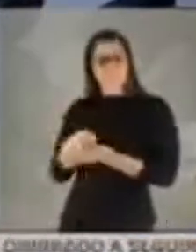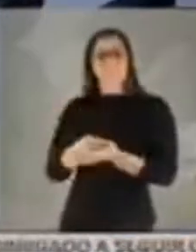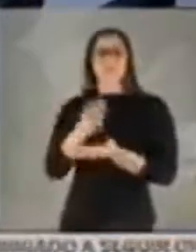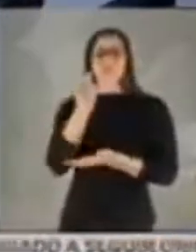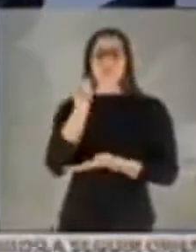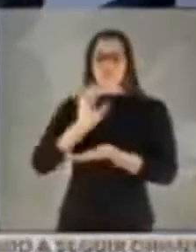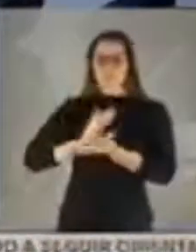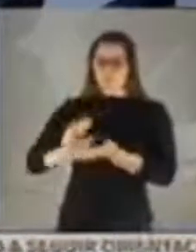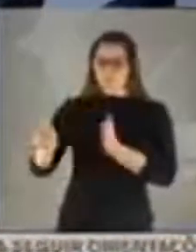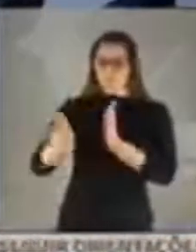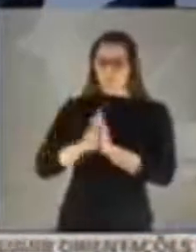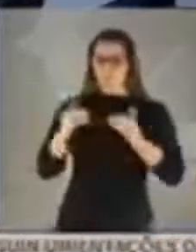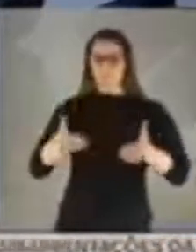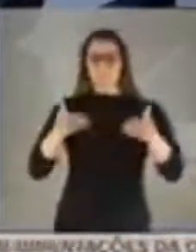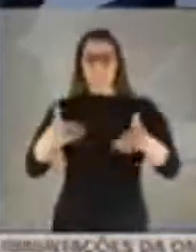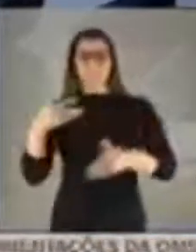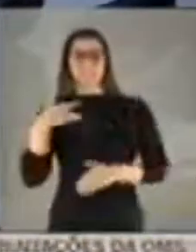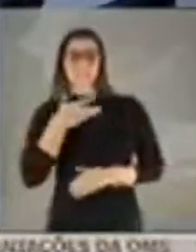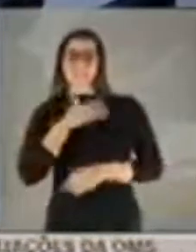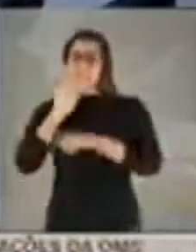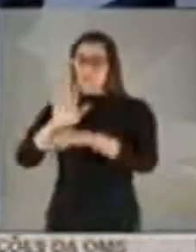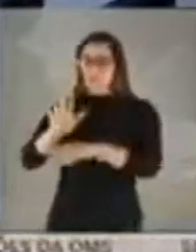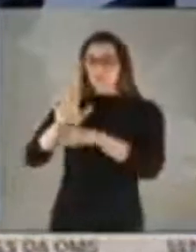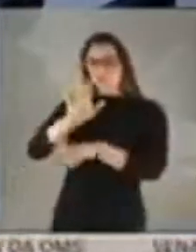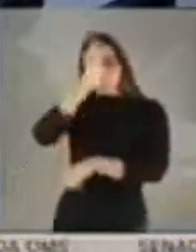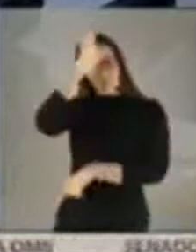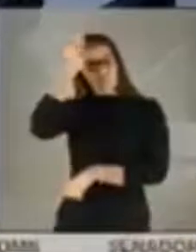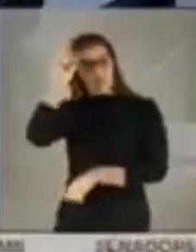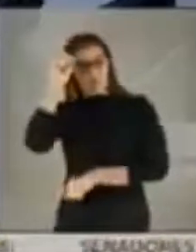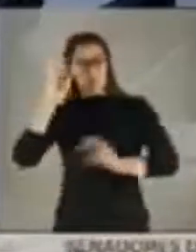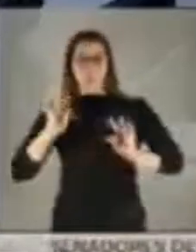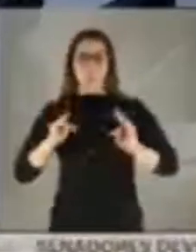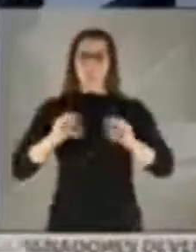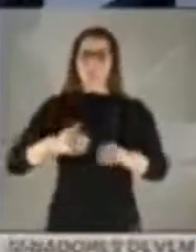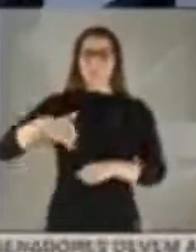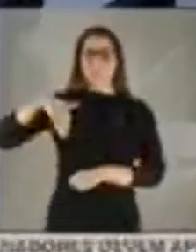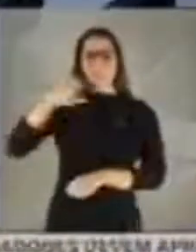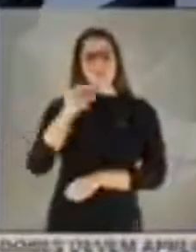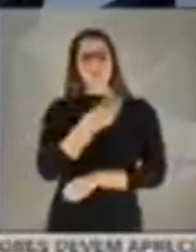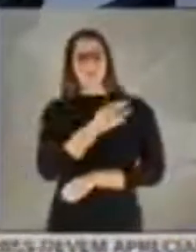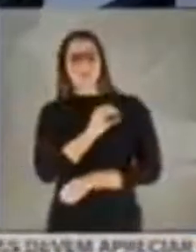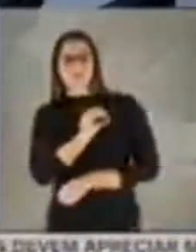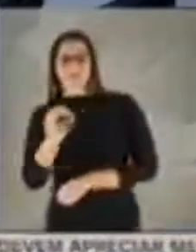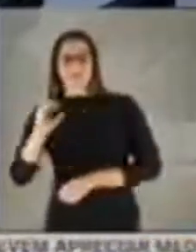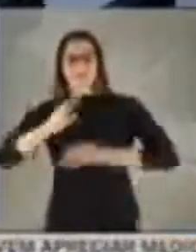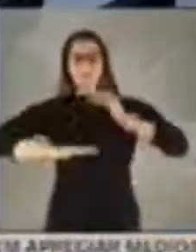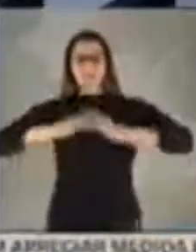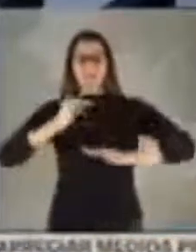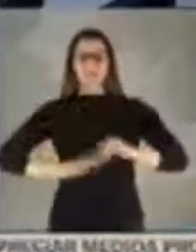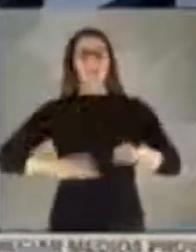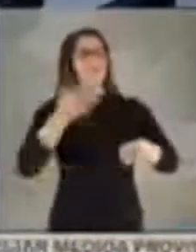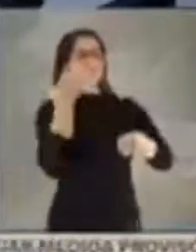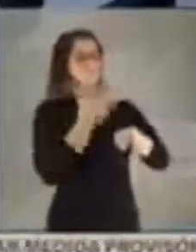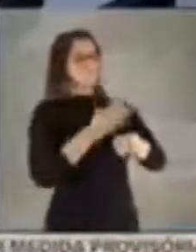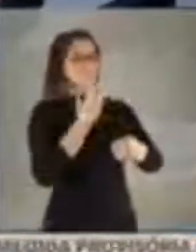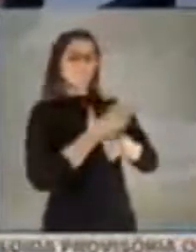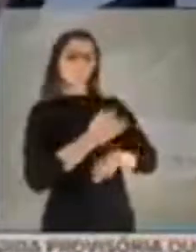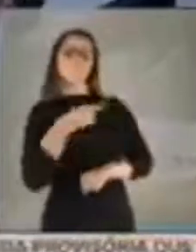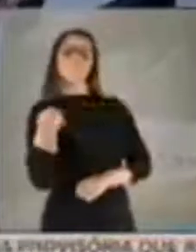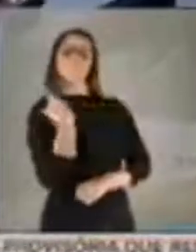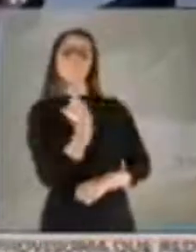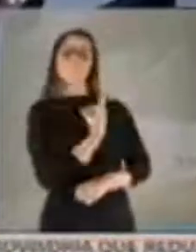recursos próprios do Ministério da Saúde para socorrer Manaus. Todos esses mais de 300 profissionais, senador, foram treinados por nós,